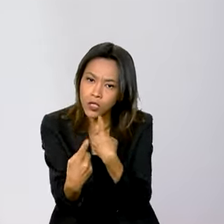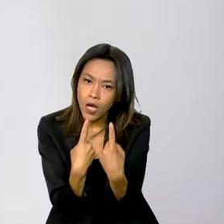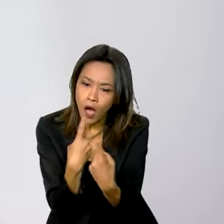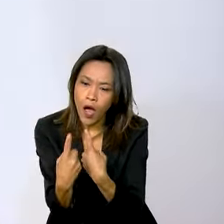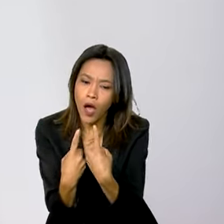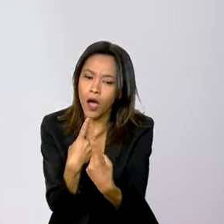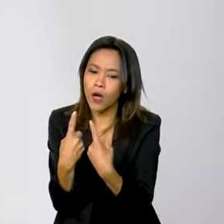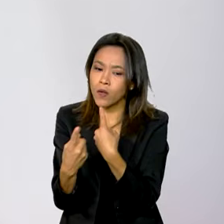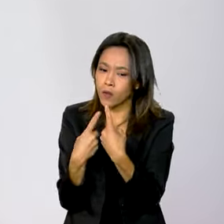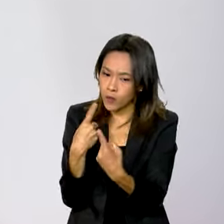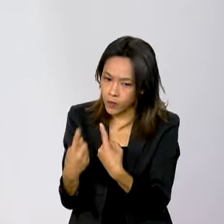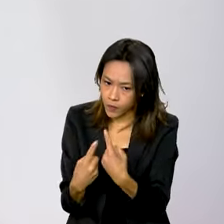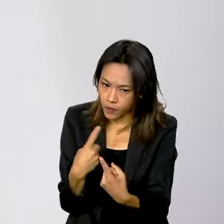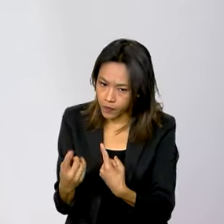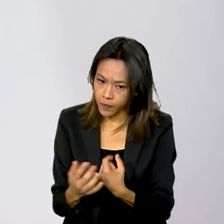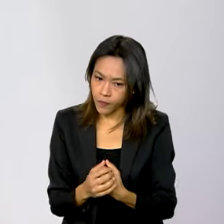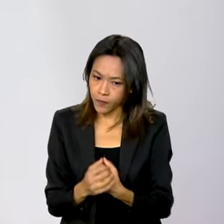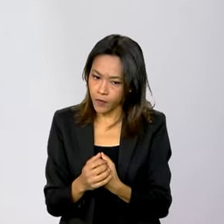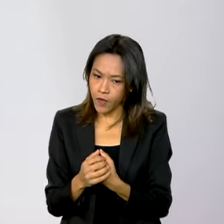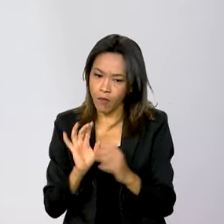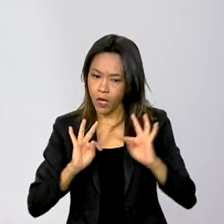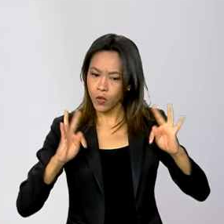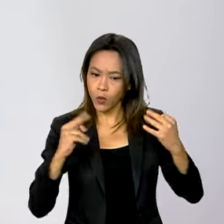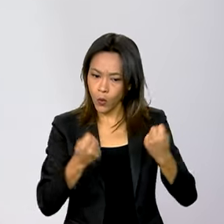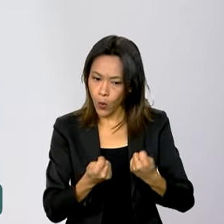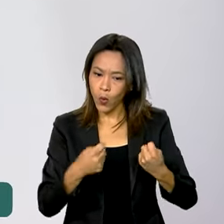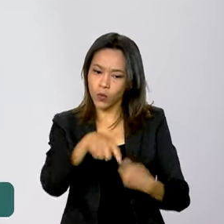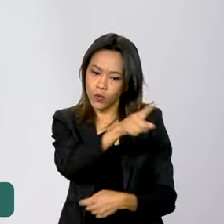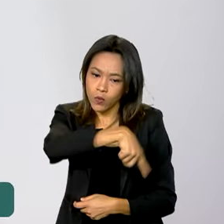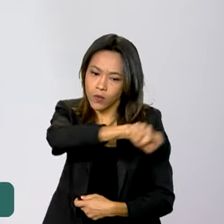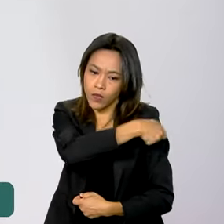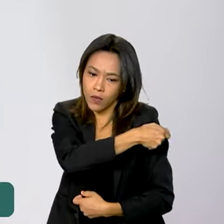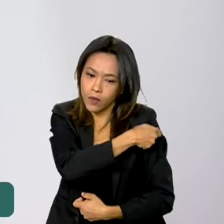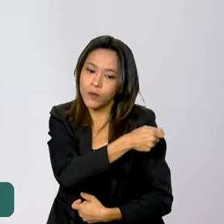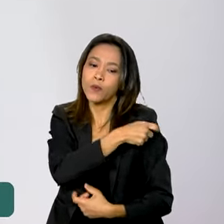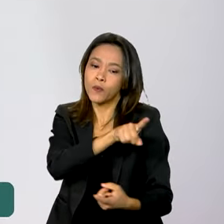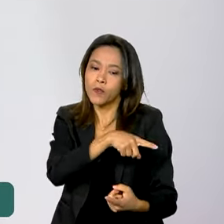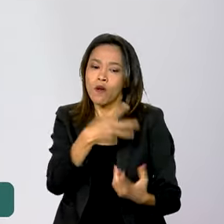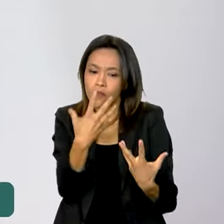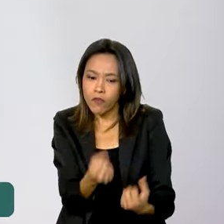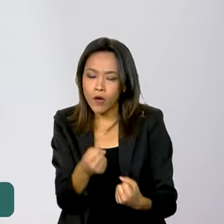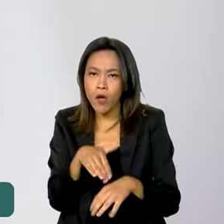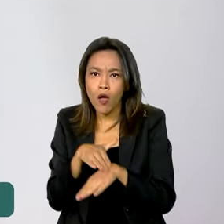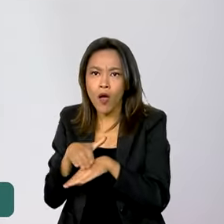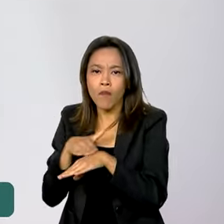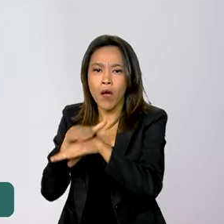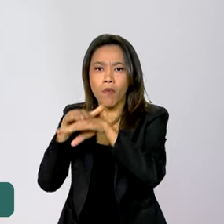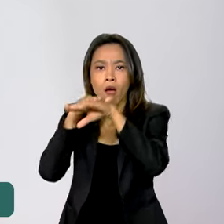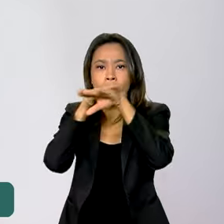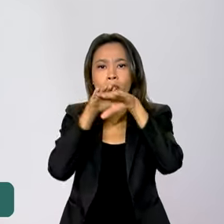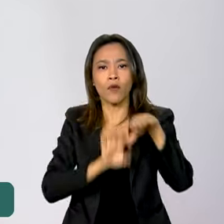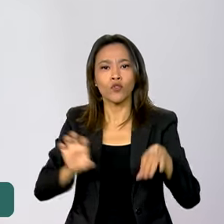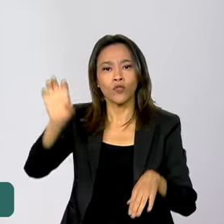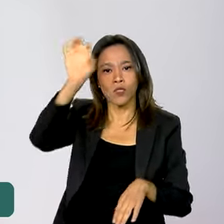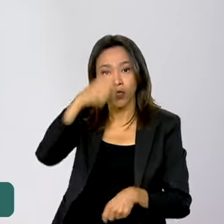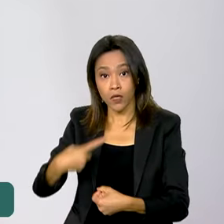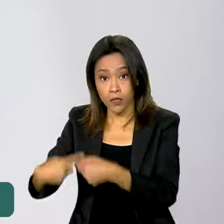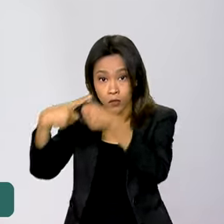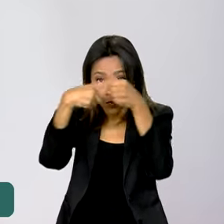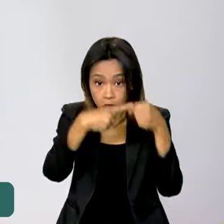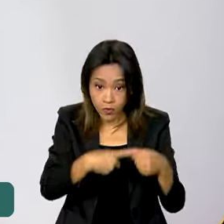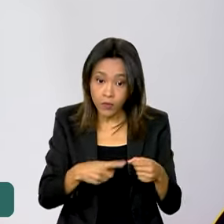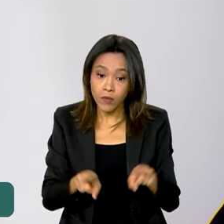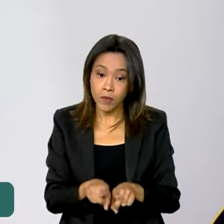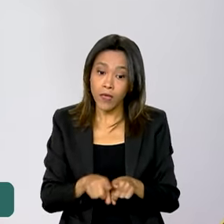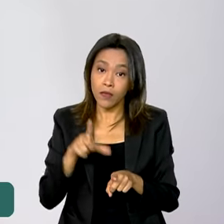abertas para ouvir professores e estudantes construir uma relação federativa com os estados e os discípulos e nós temos